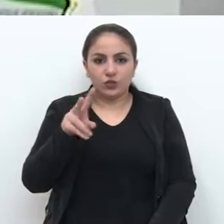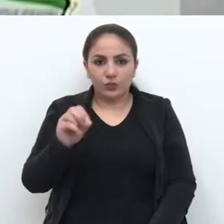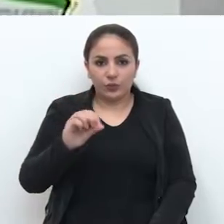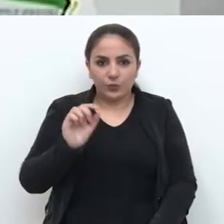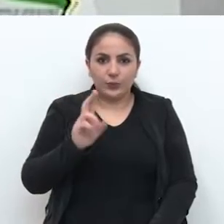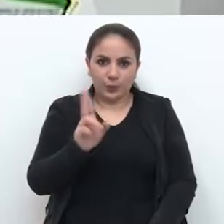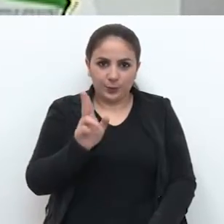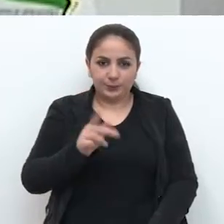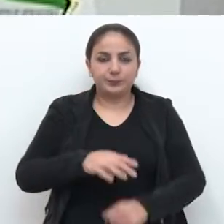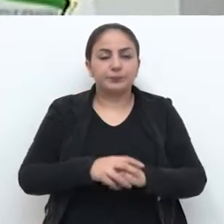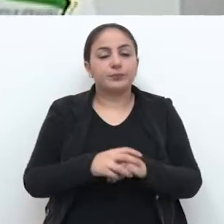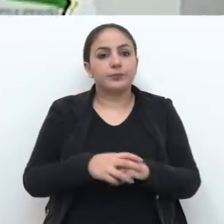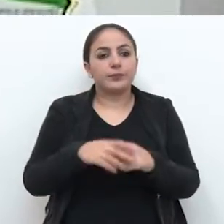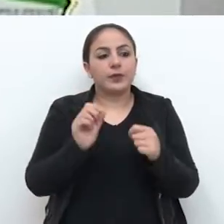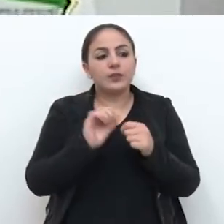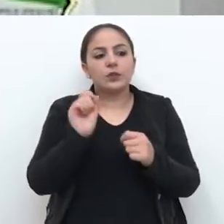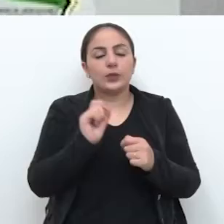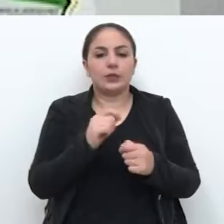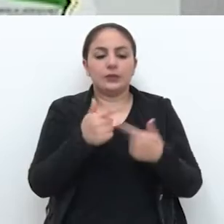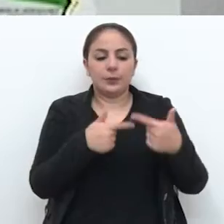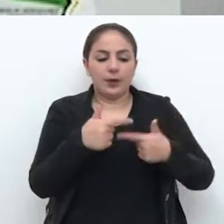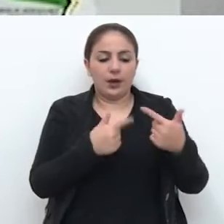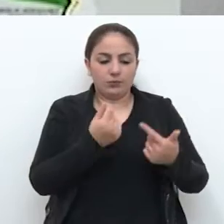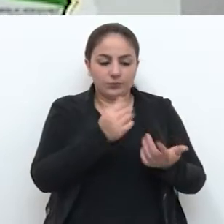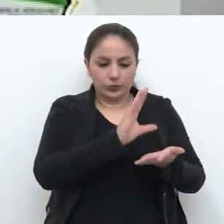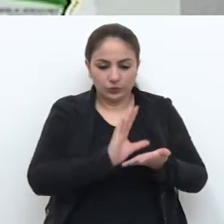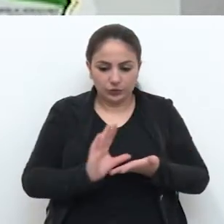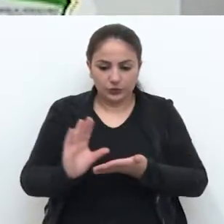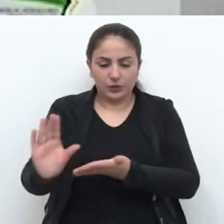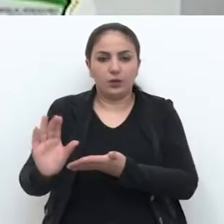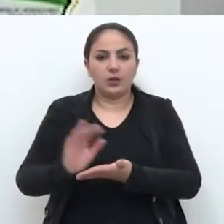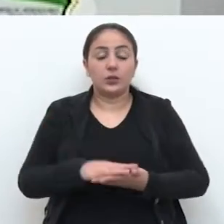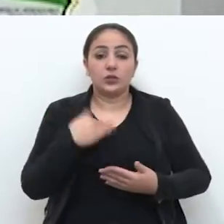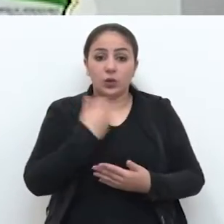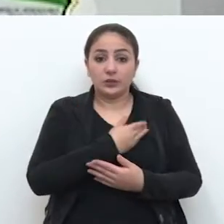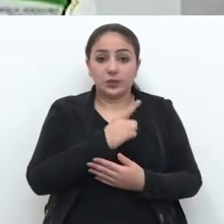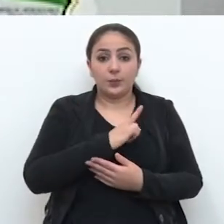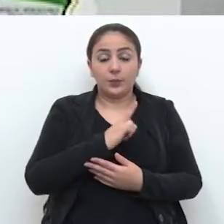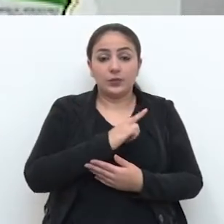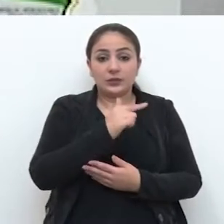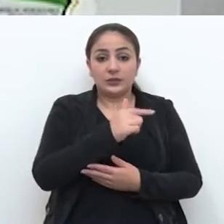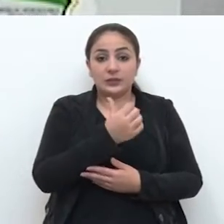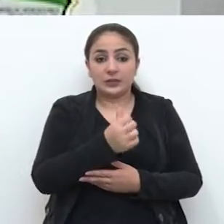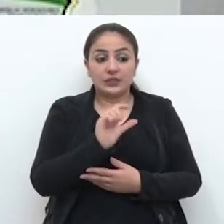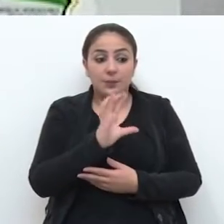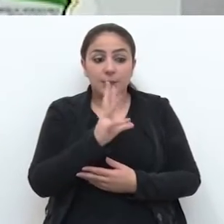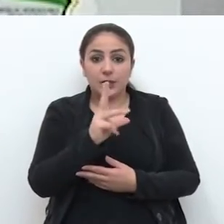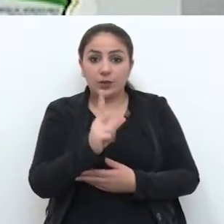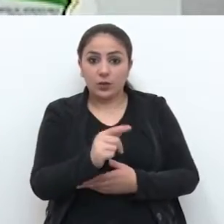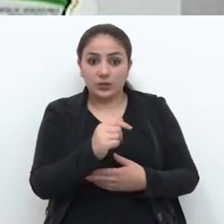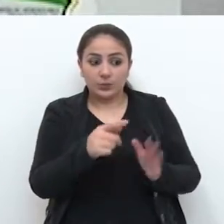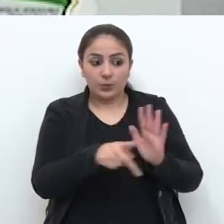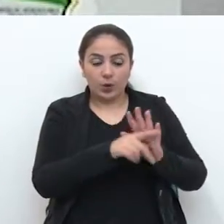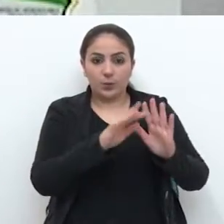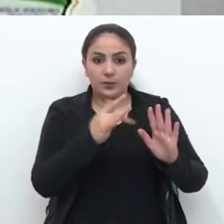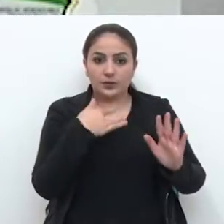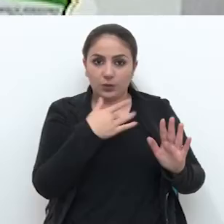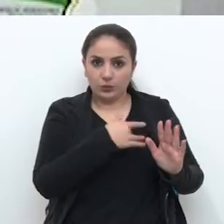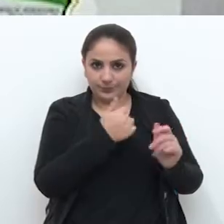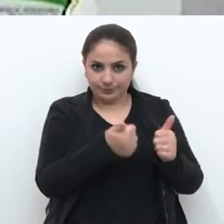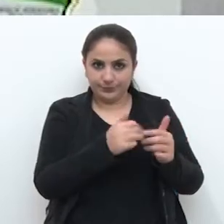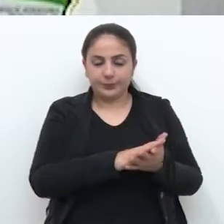tem que se fazer é trabalhar, relocar recursos. Nós temos hoje 56 milhões investidos na saúde em 2016,